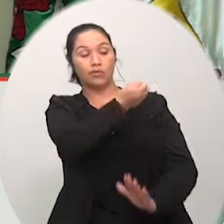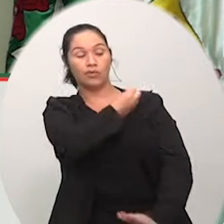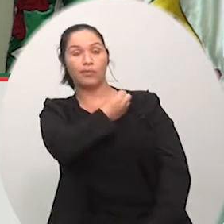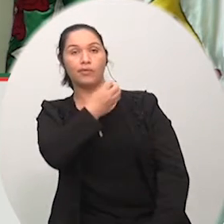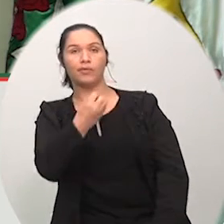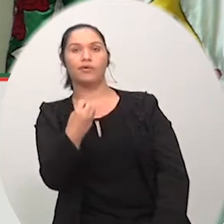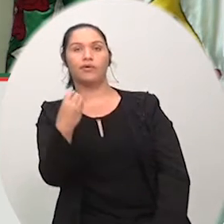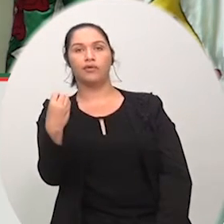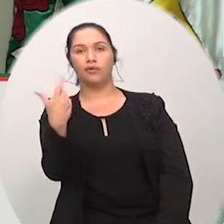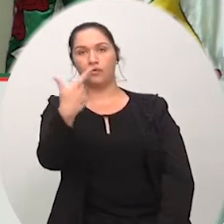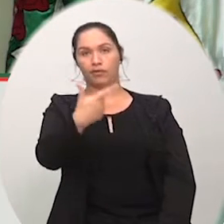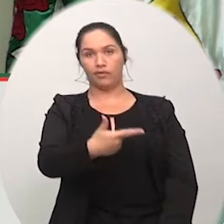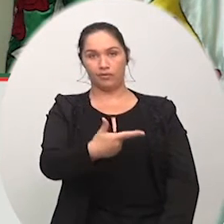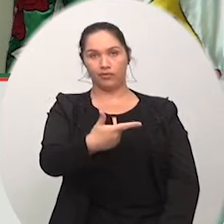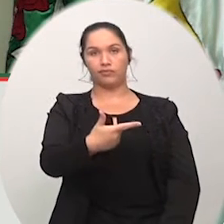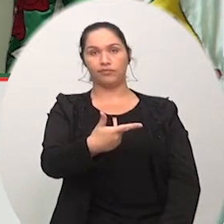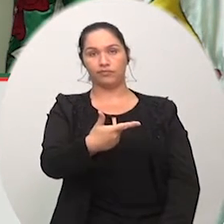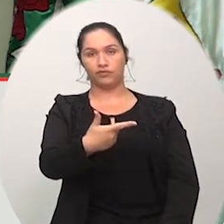2018.